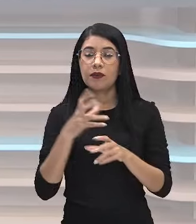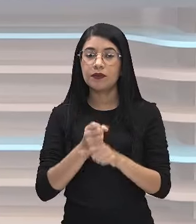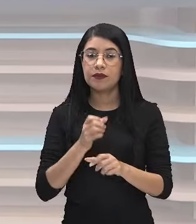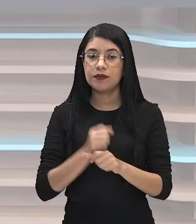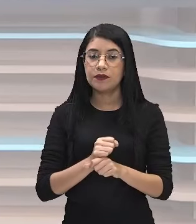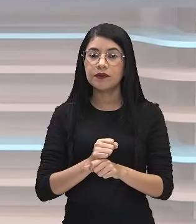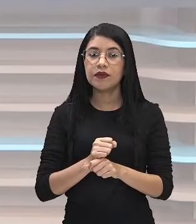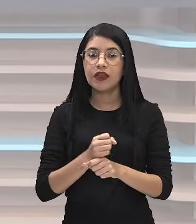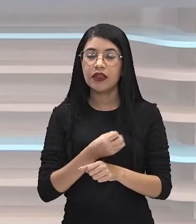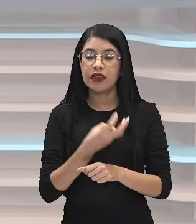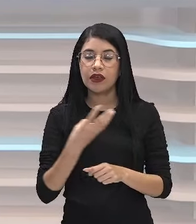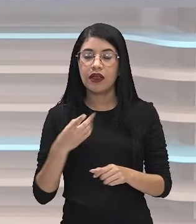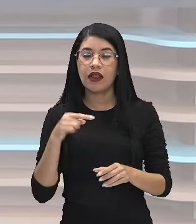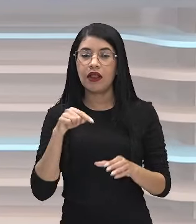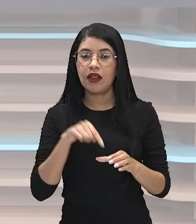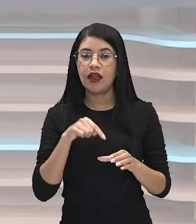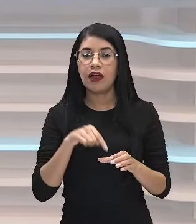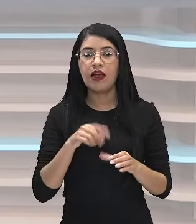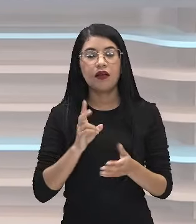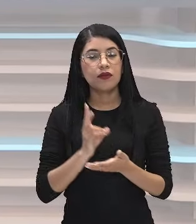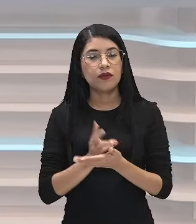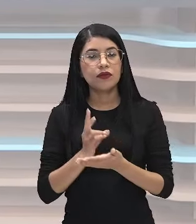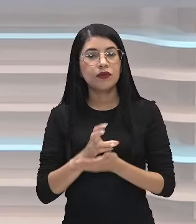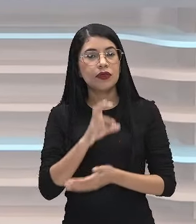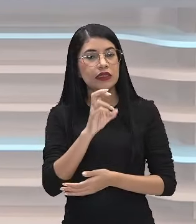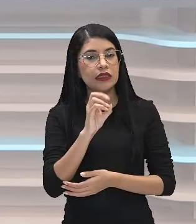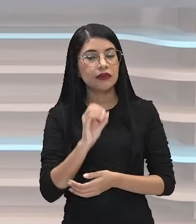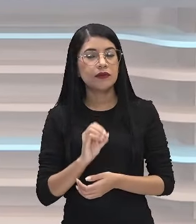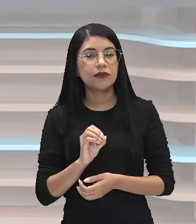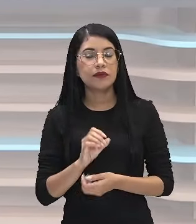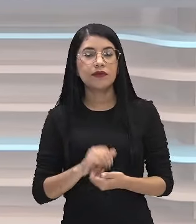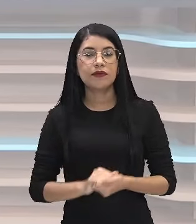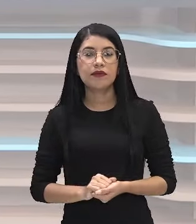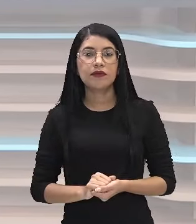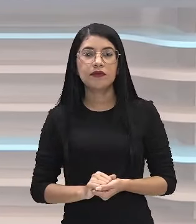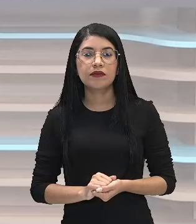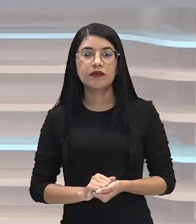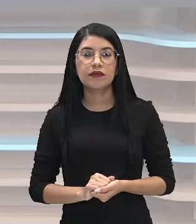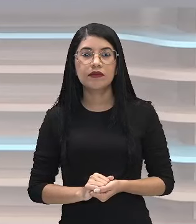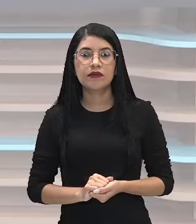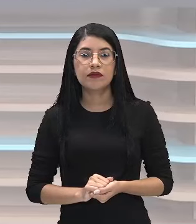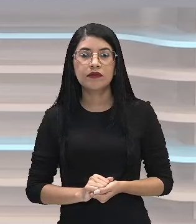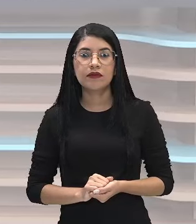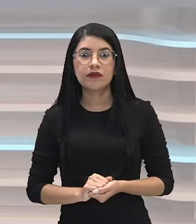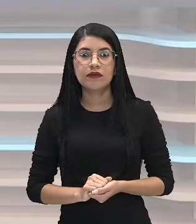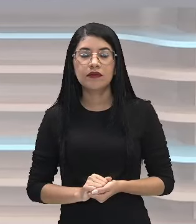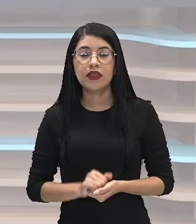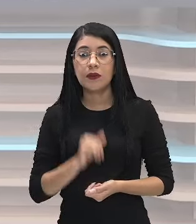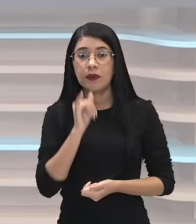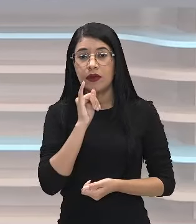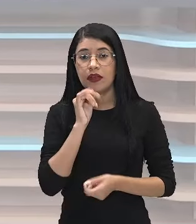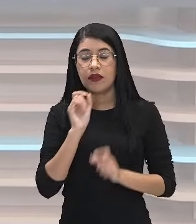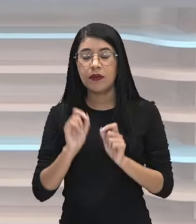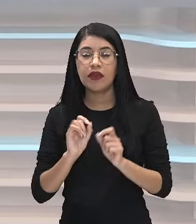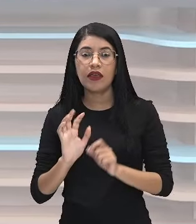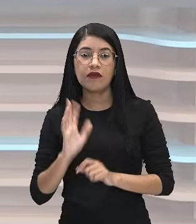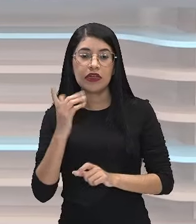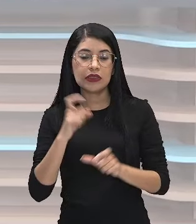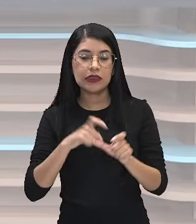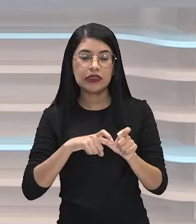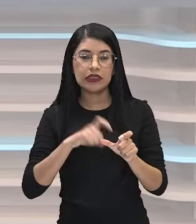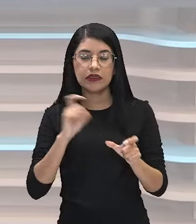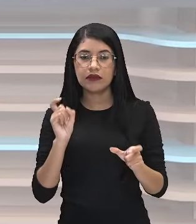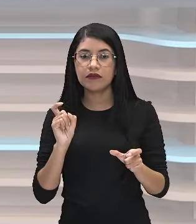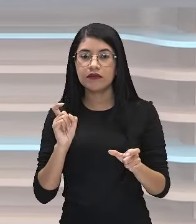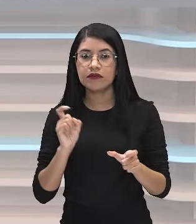que é a quantidade de bolas que tem na urna, é a mesma, tá bom? Então, esse exemplo é um exemplo de eventos que são independentes.